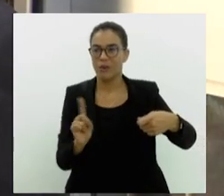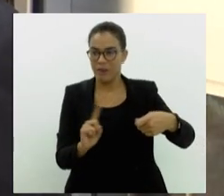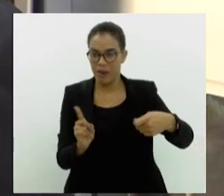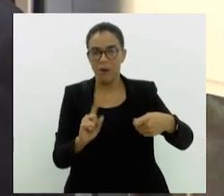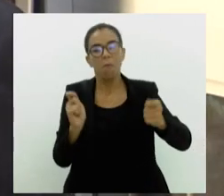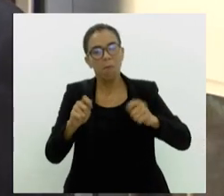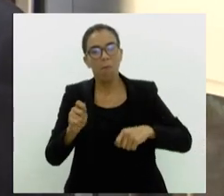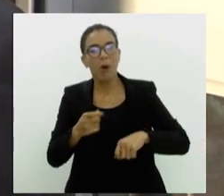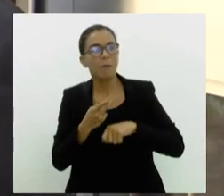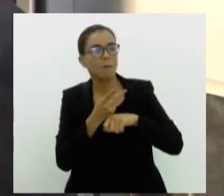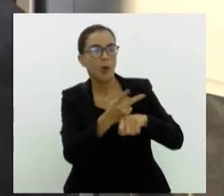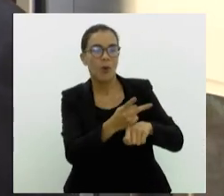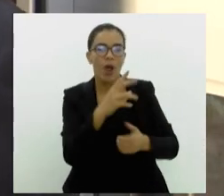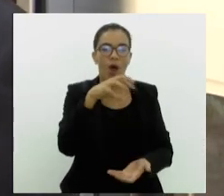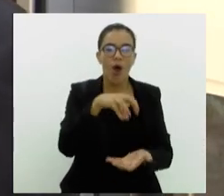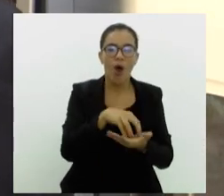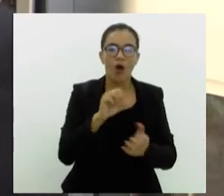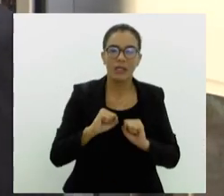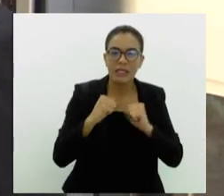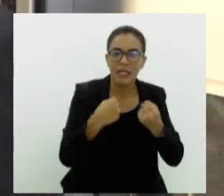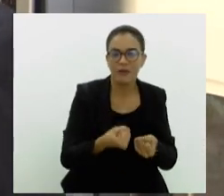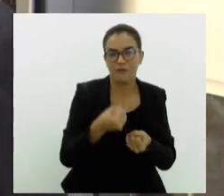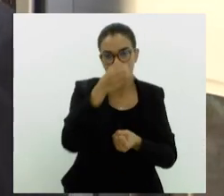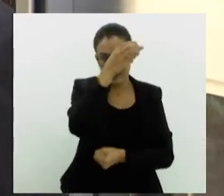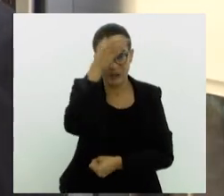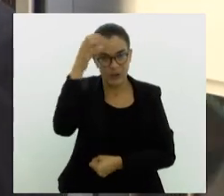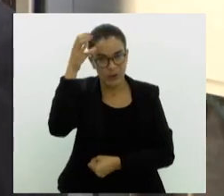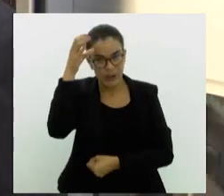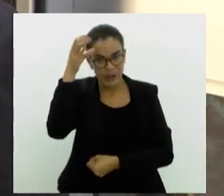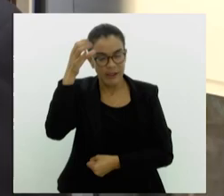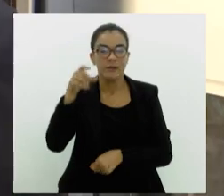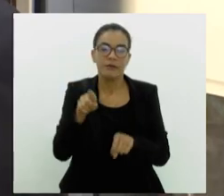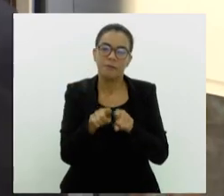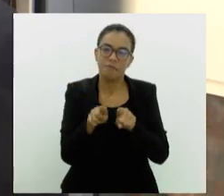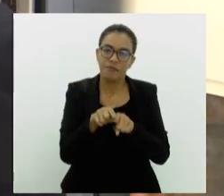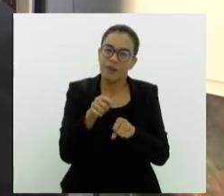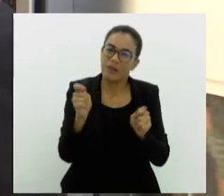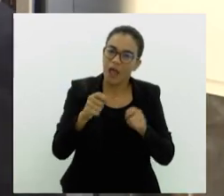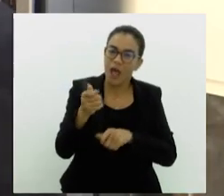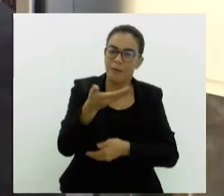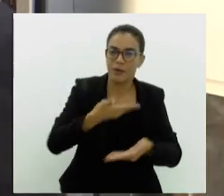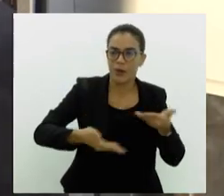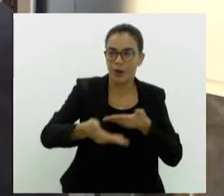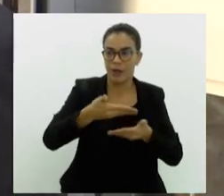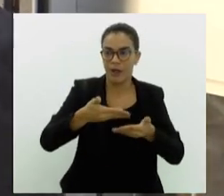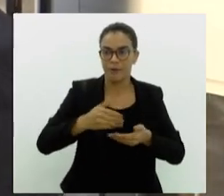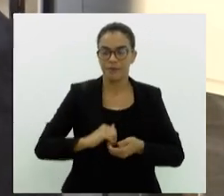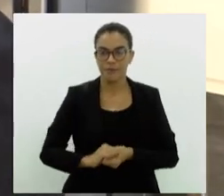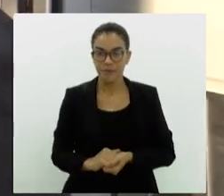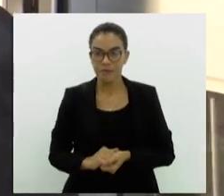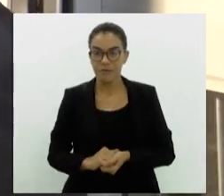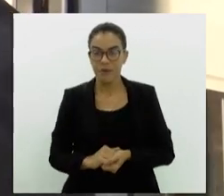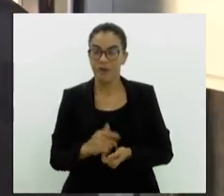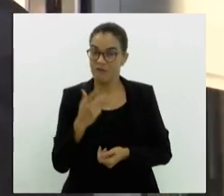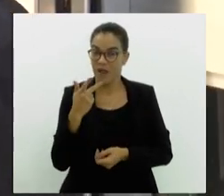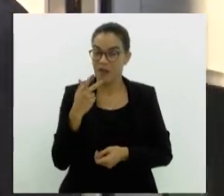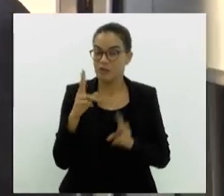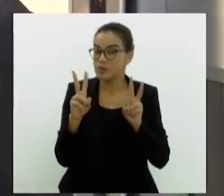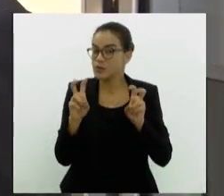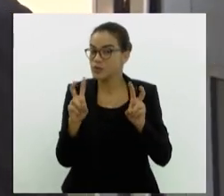procurar os órgãos de defesa do consumidor caso ele tenha algum problema em relação à troca desses produtos. Falando em procurar,